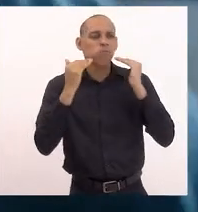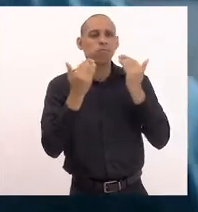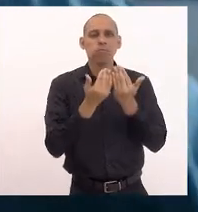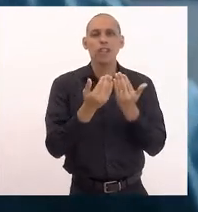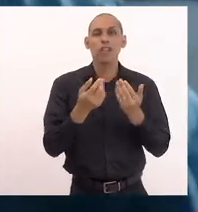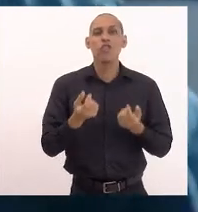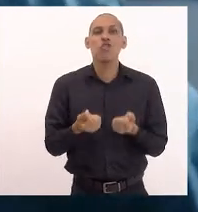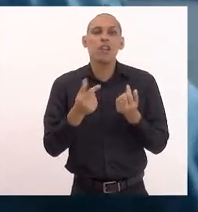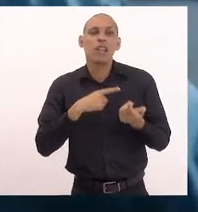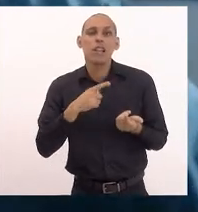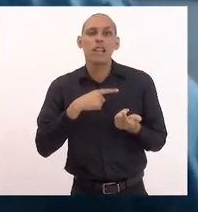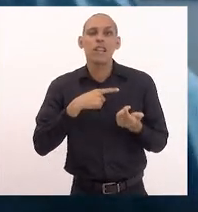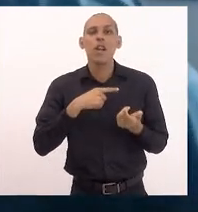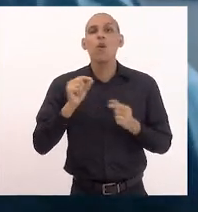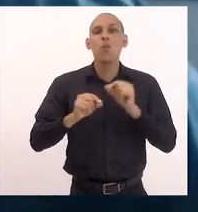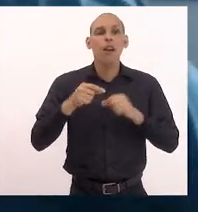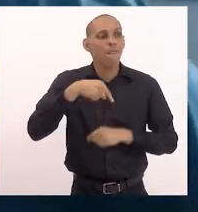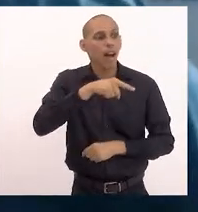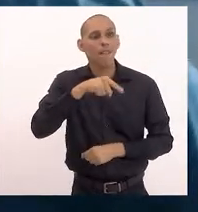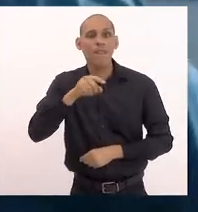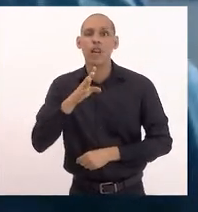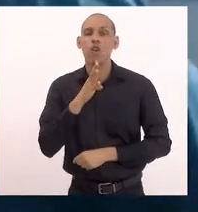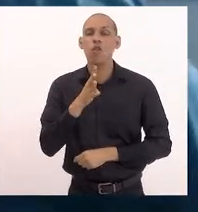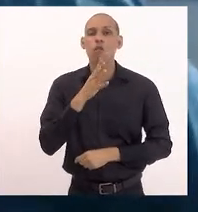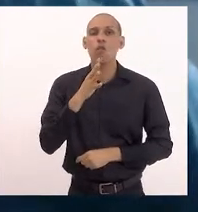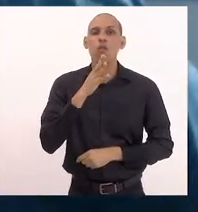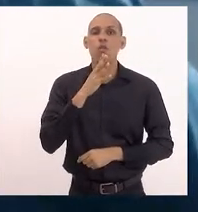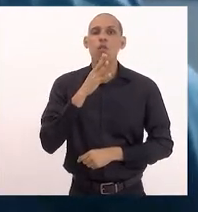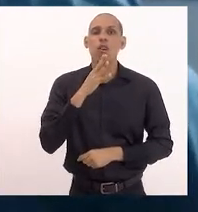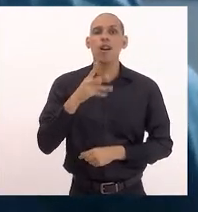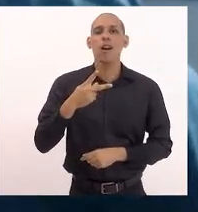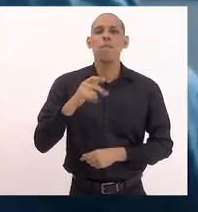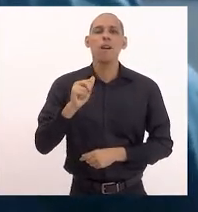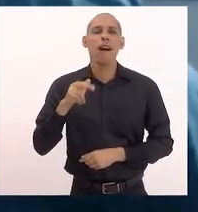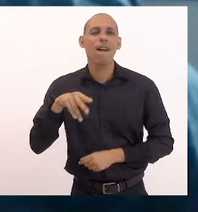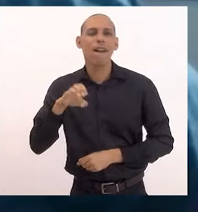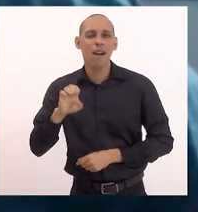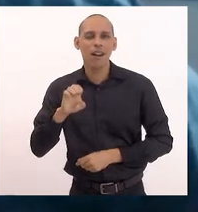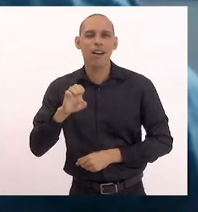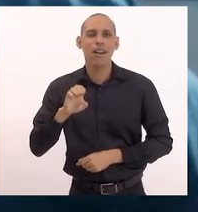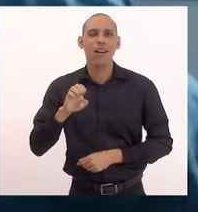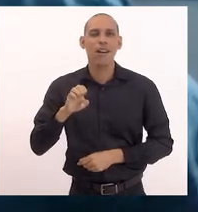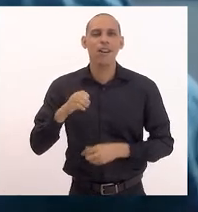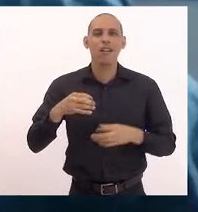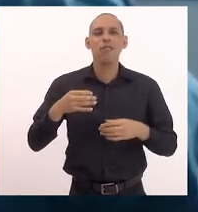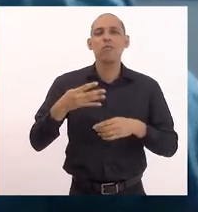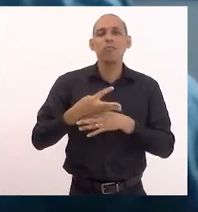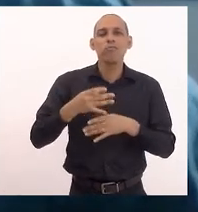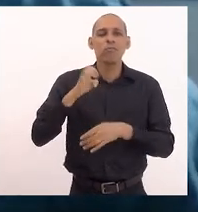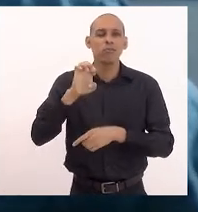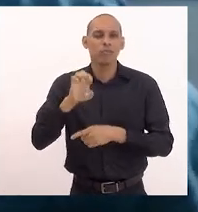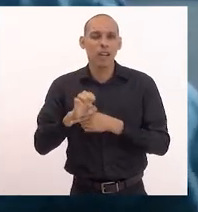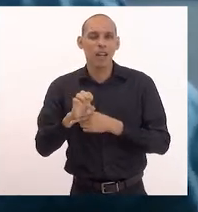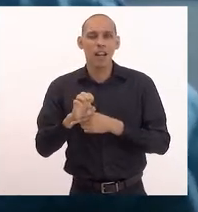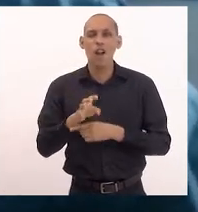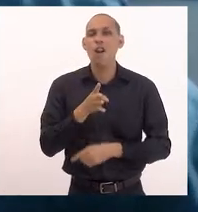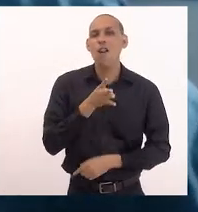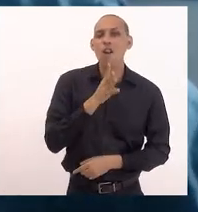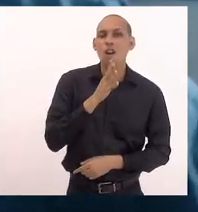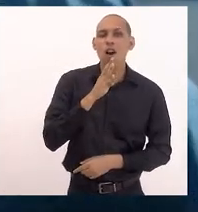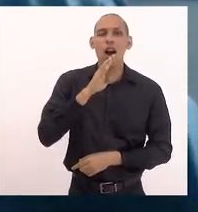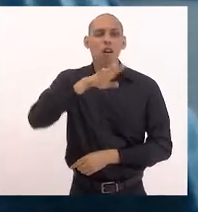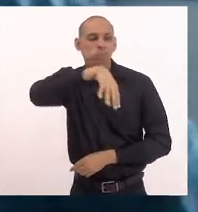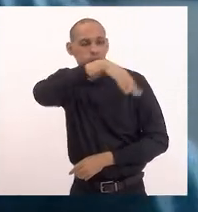estatuais. Nossos alunos conhecem o leão e o elefante dos gibis, mas não